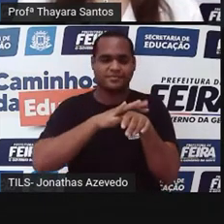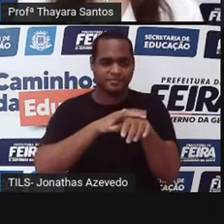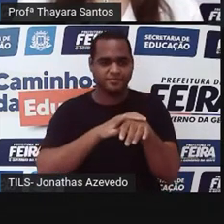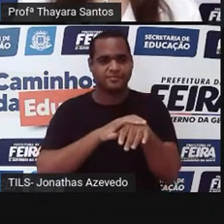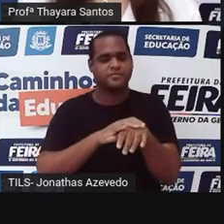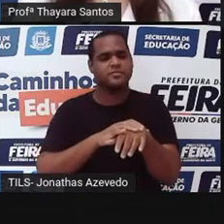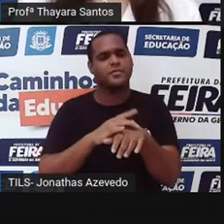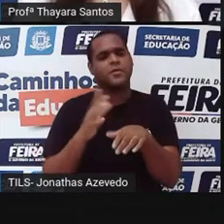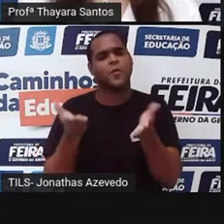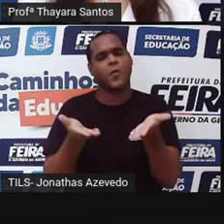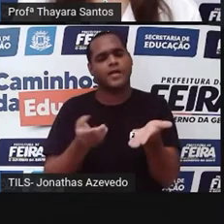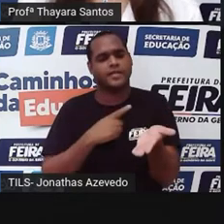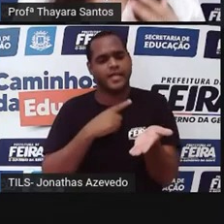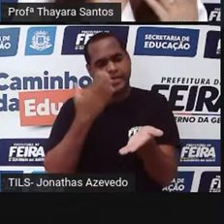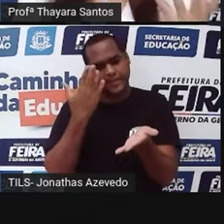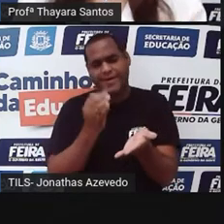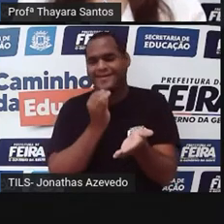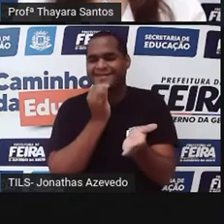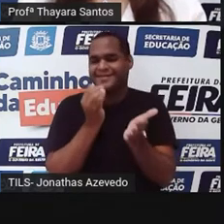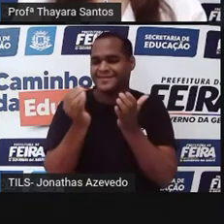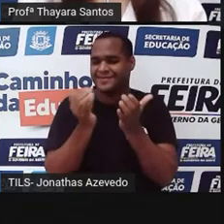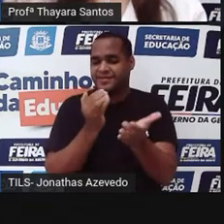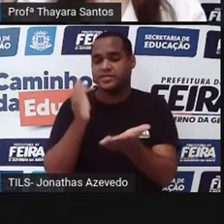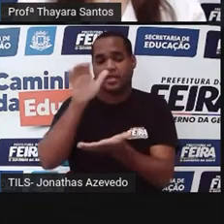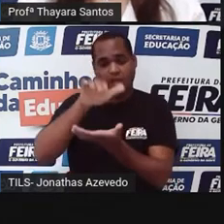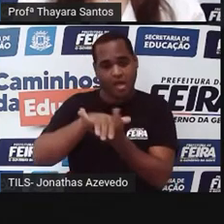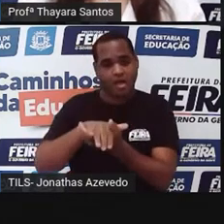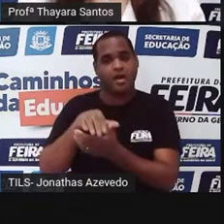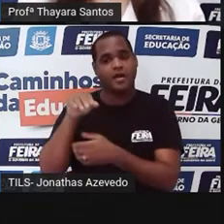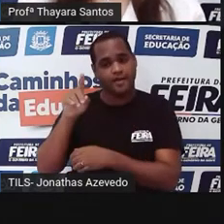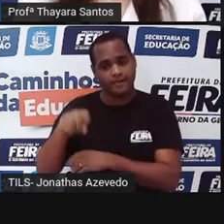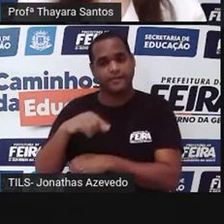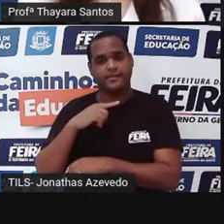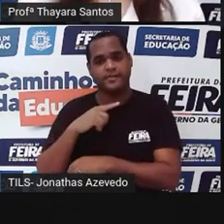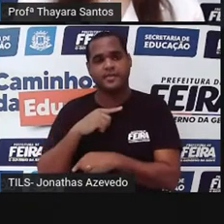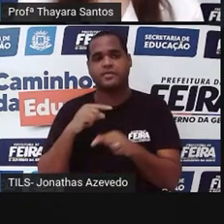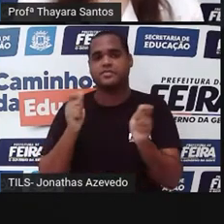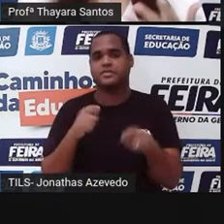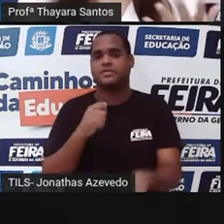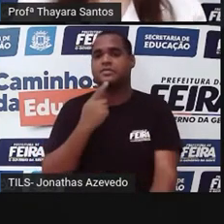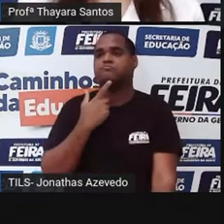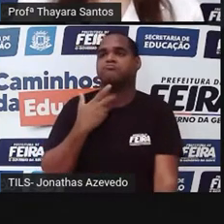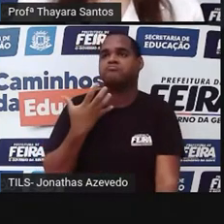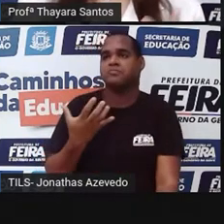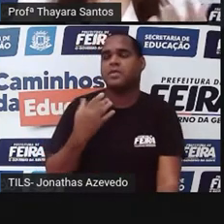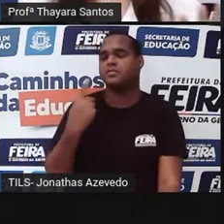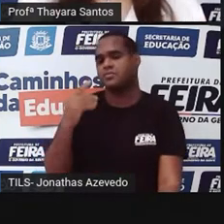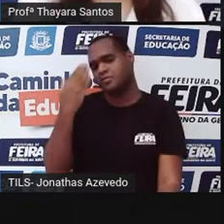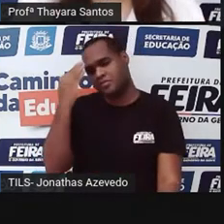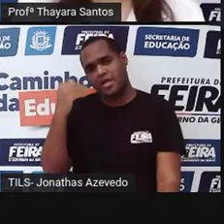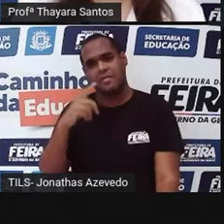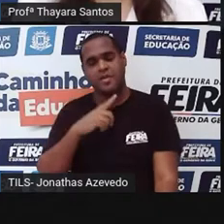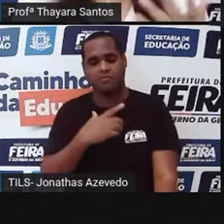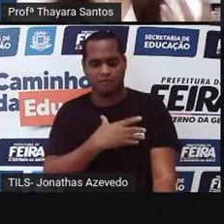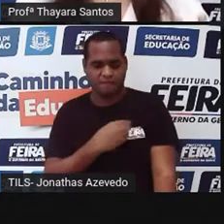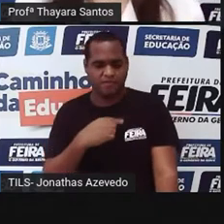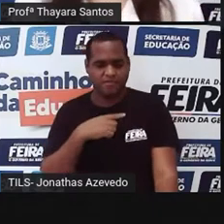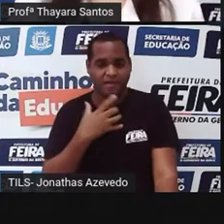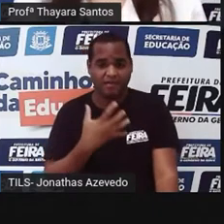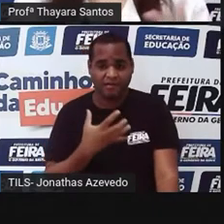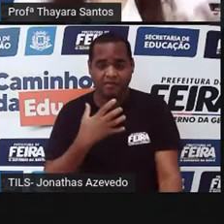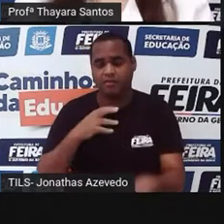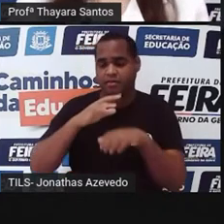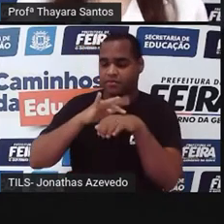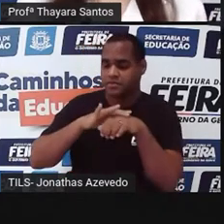é possível, por exemplo, um casal que queira saber, né, se eu tiver filho, quais são as